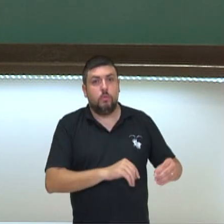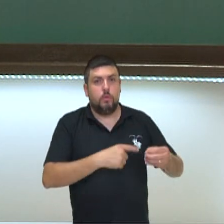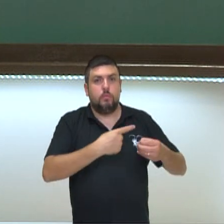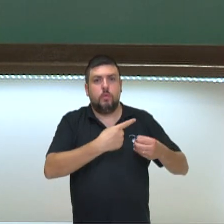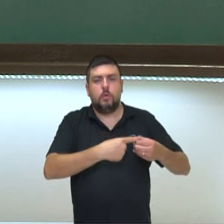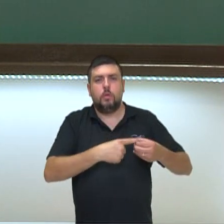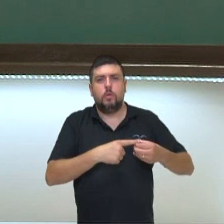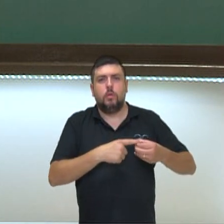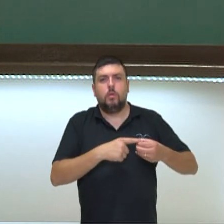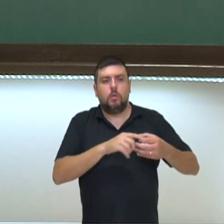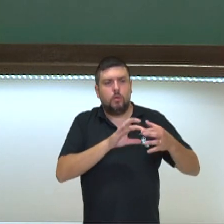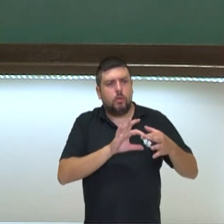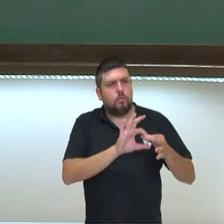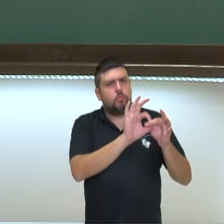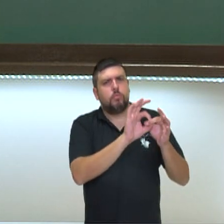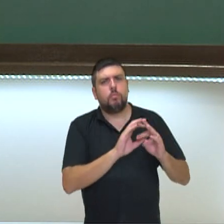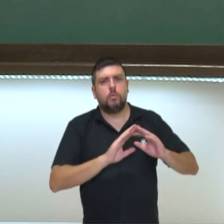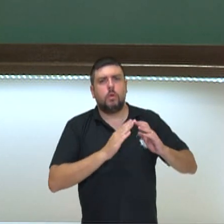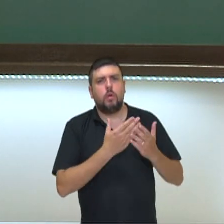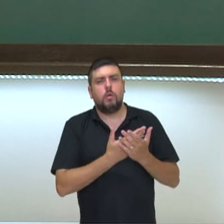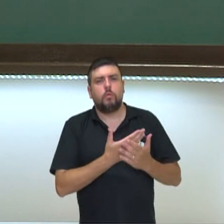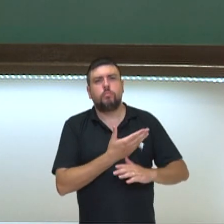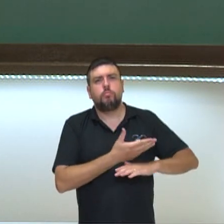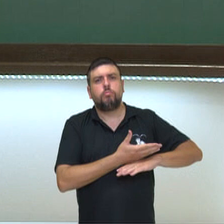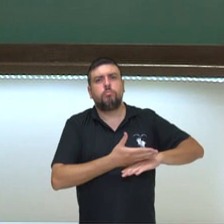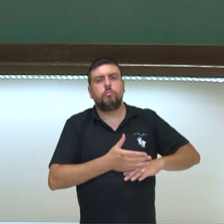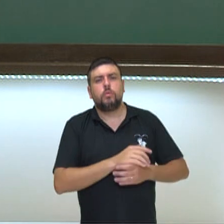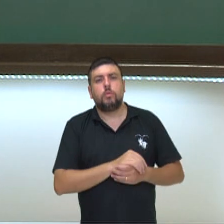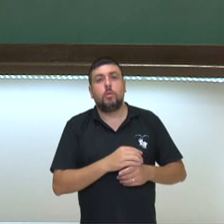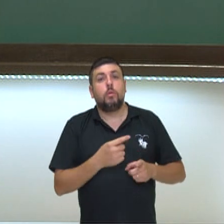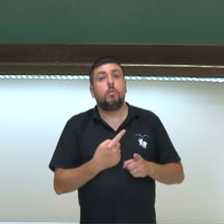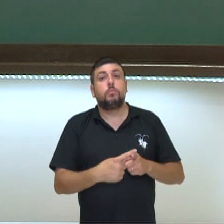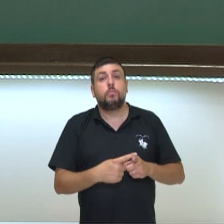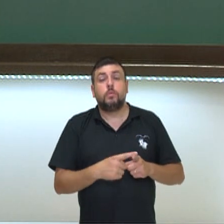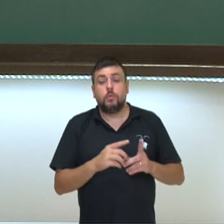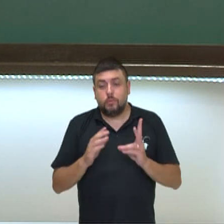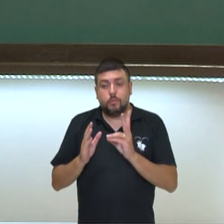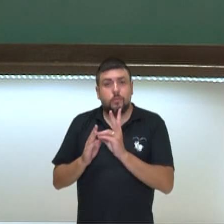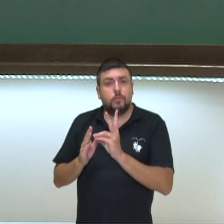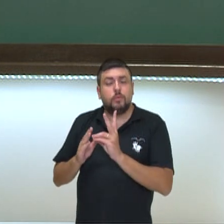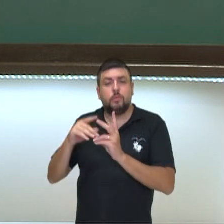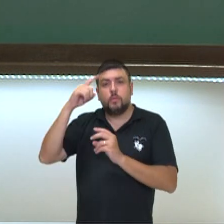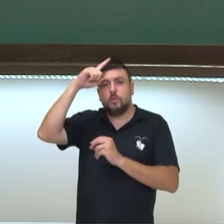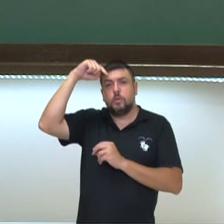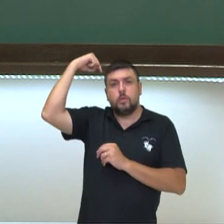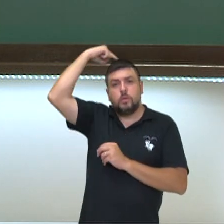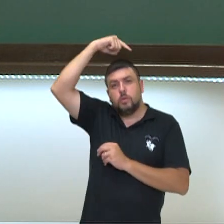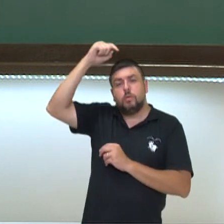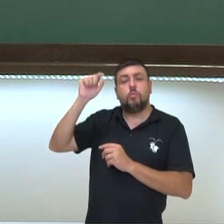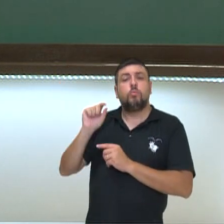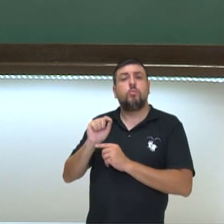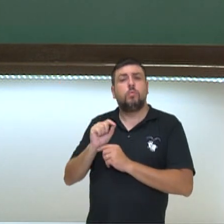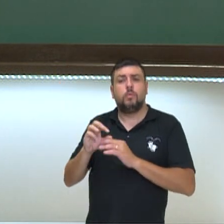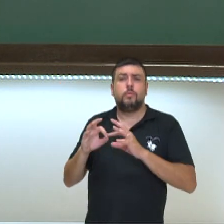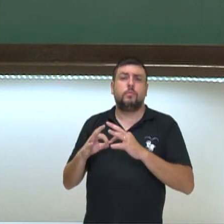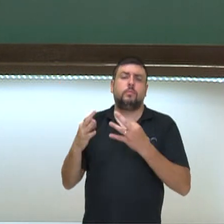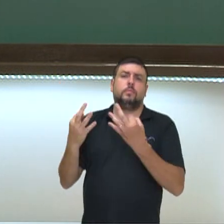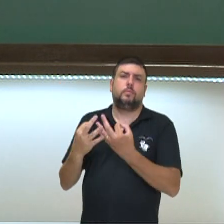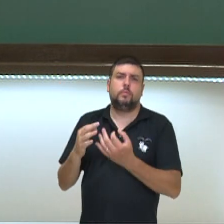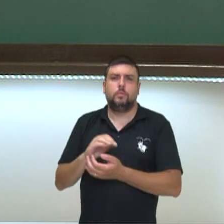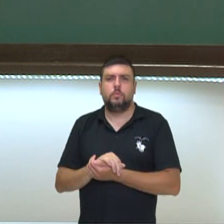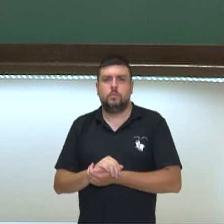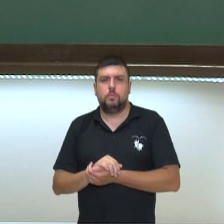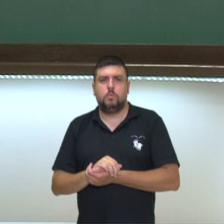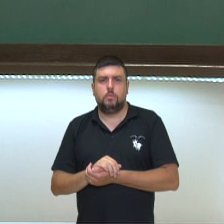estudar na escola do branco. O avô ficou triste, porque o sagrado é a família para os povos indígenas, além da natureza e os ancestrais. Foi morar na